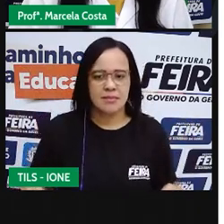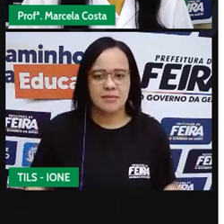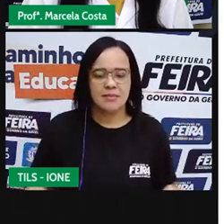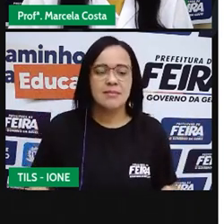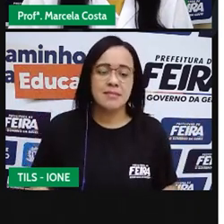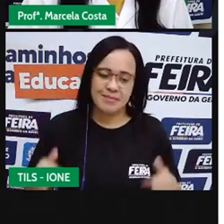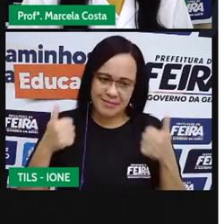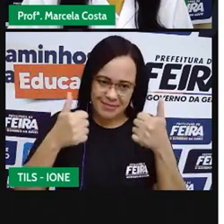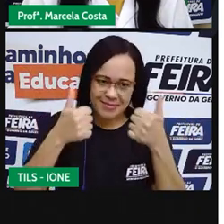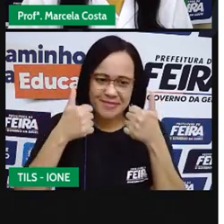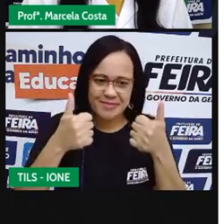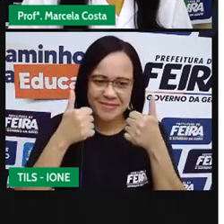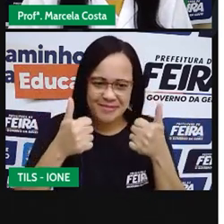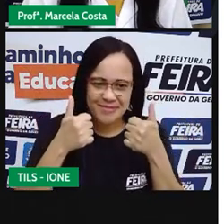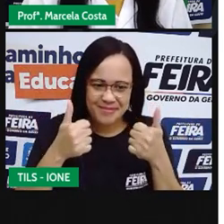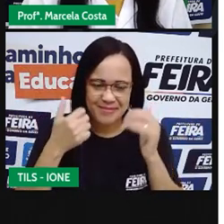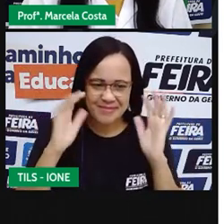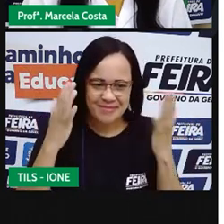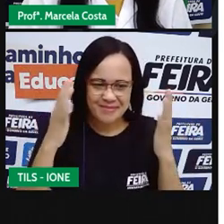Branca.